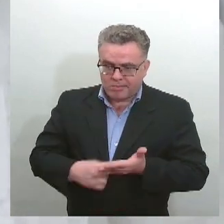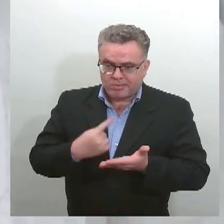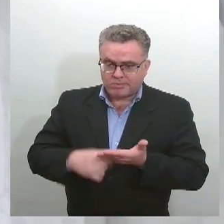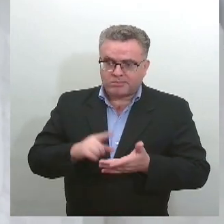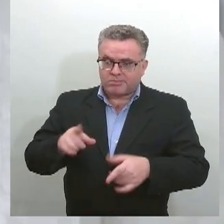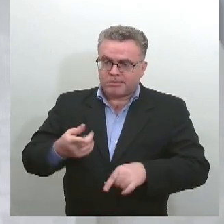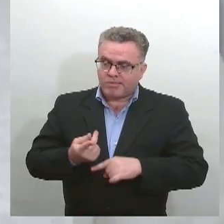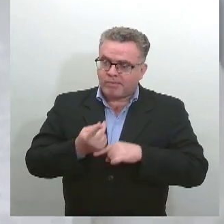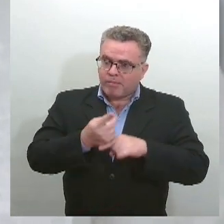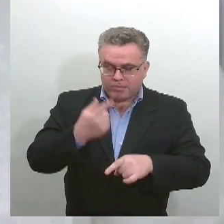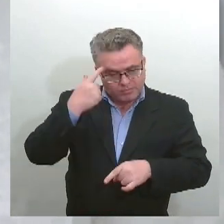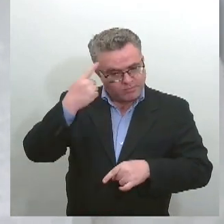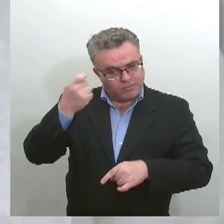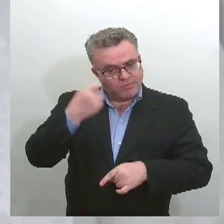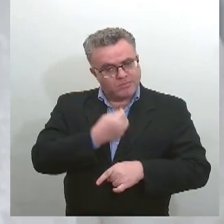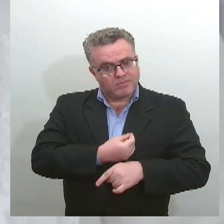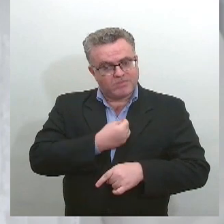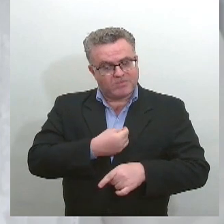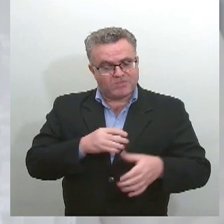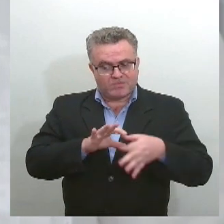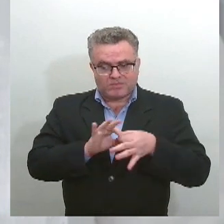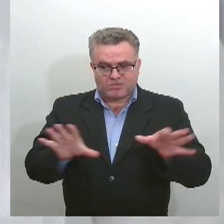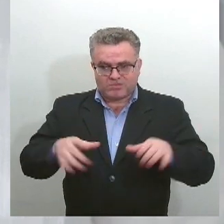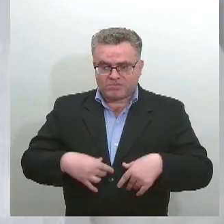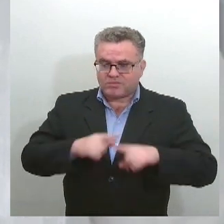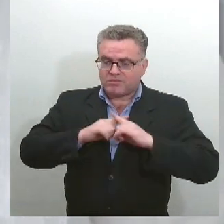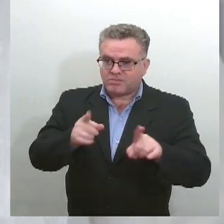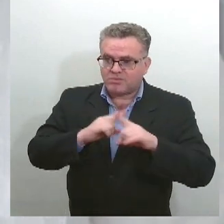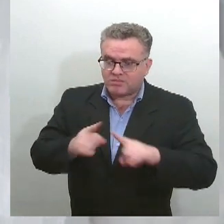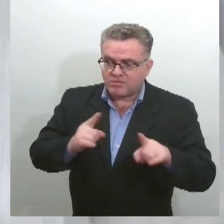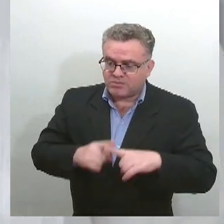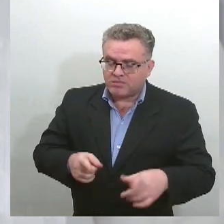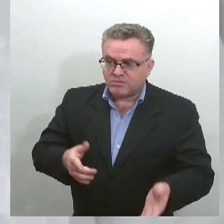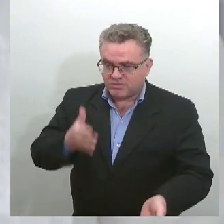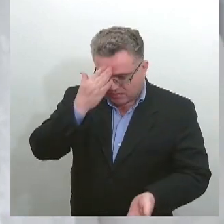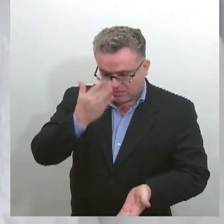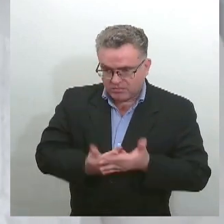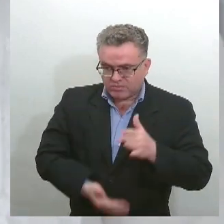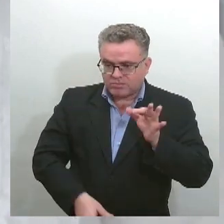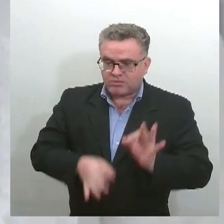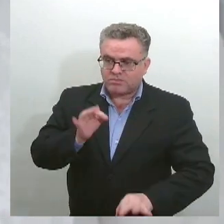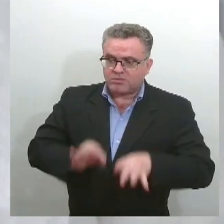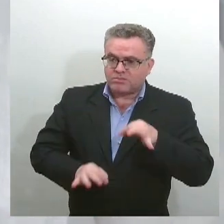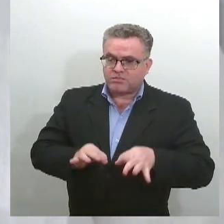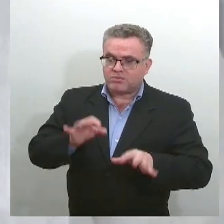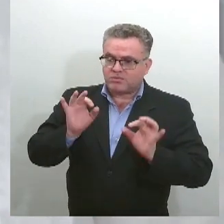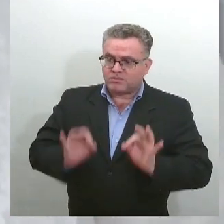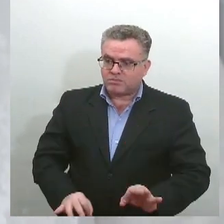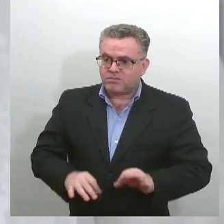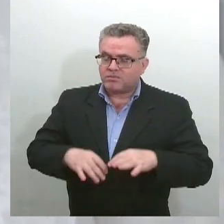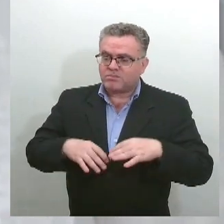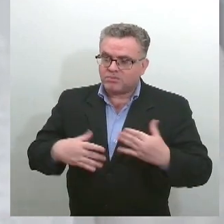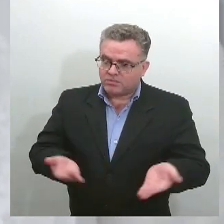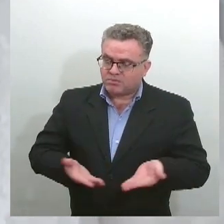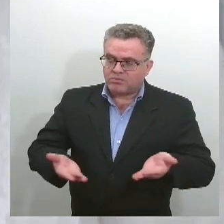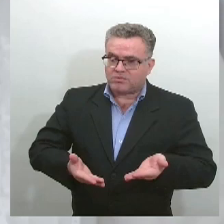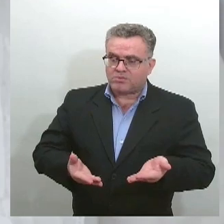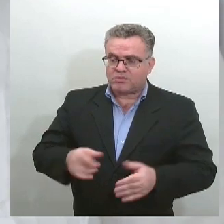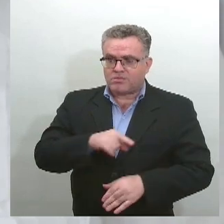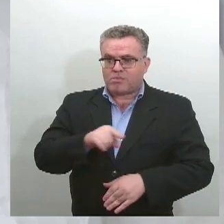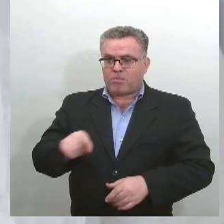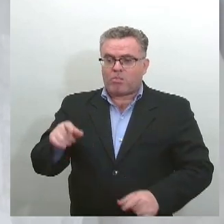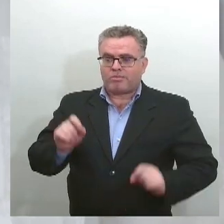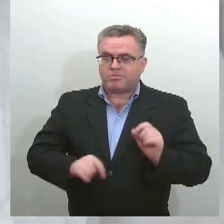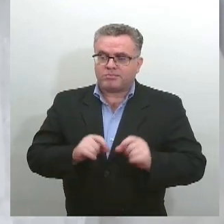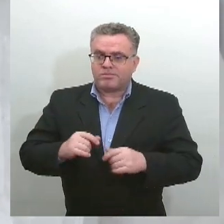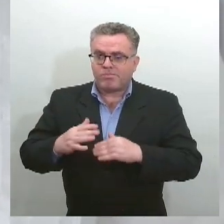públicas, denuncie, confie na justiça, certo? Porque hoje a mulher é muito acolhida quando